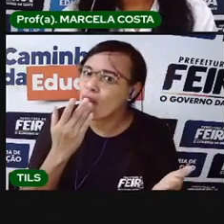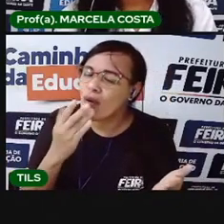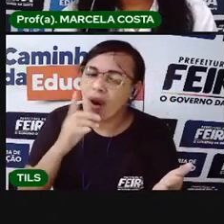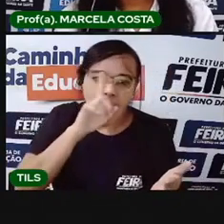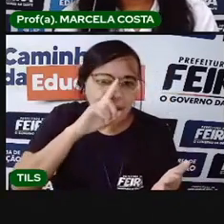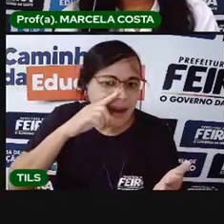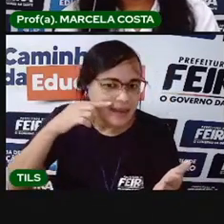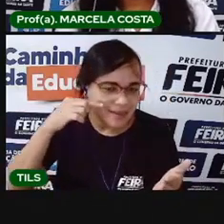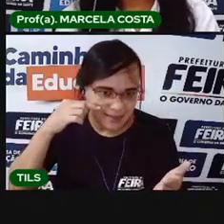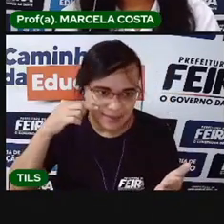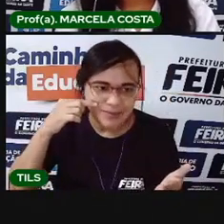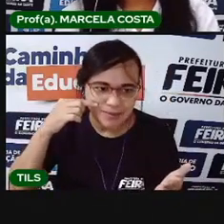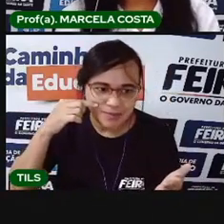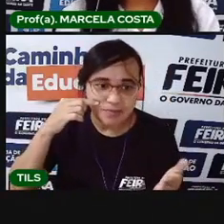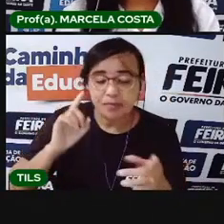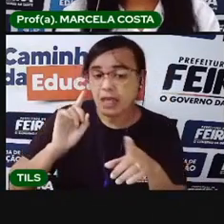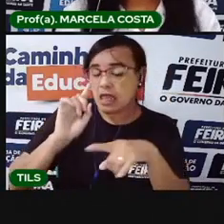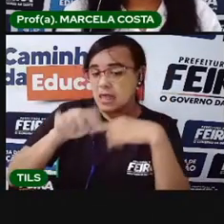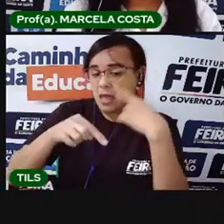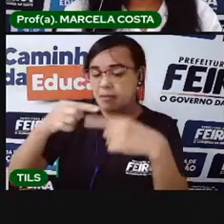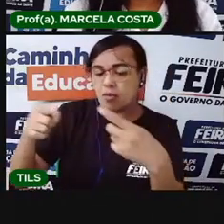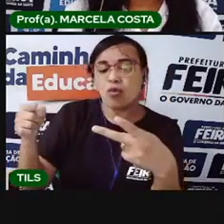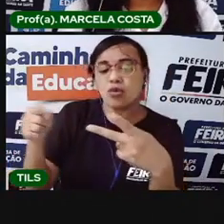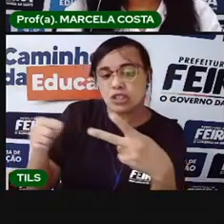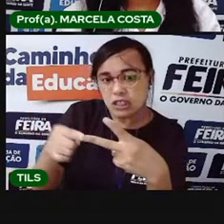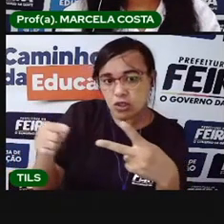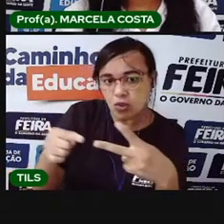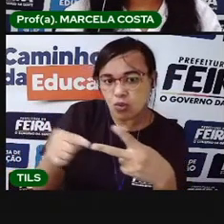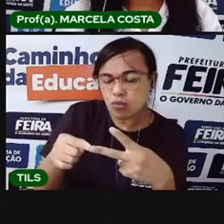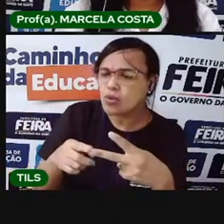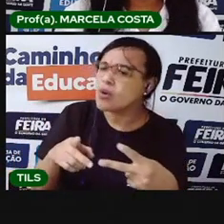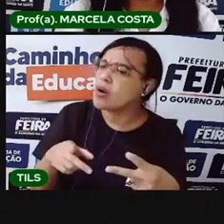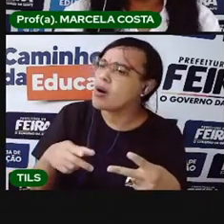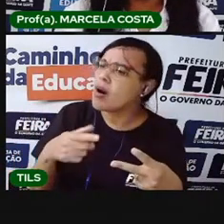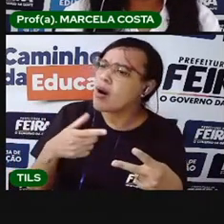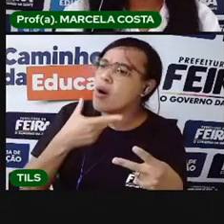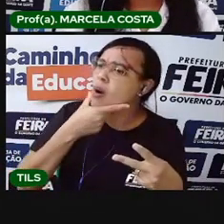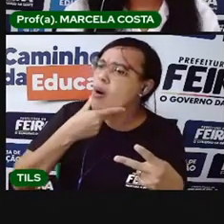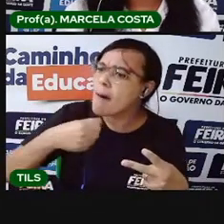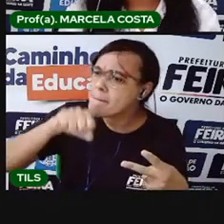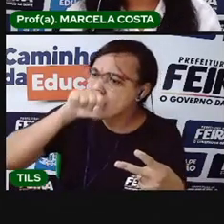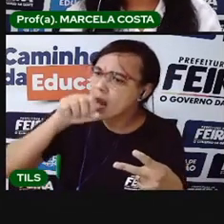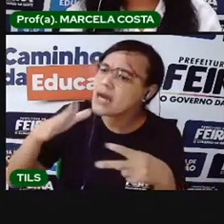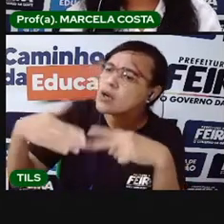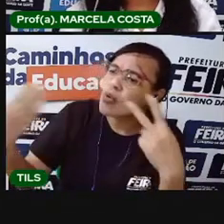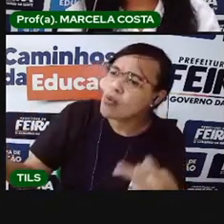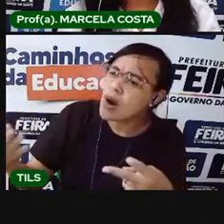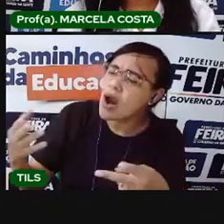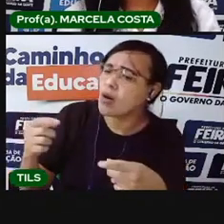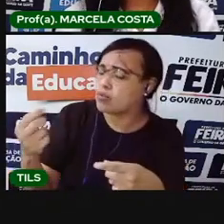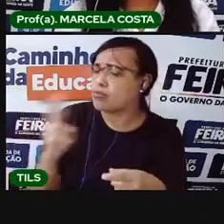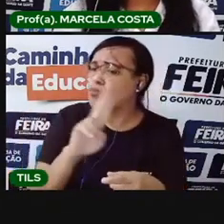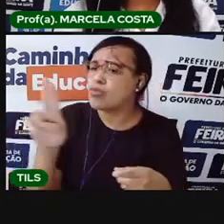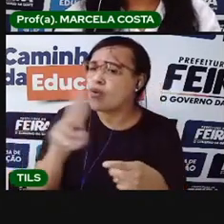a outra parte, você vai perguntar para o seu pai. Qual é a parte do seu sobrenome que veio dele? Que